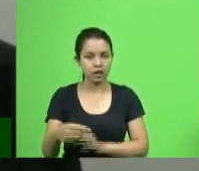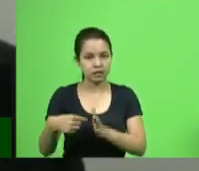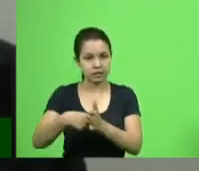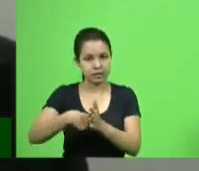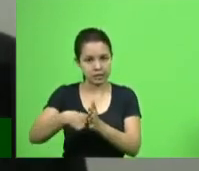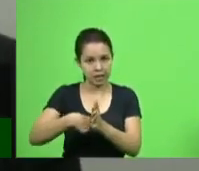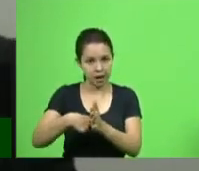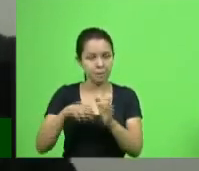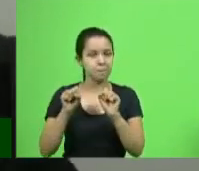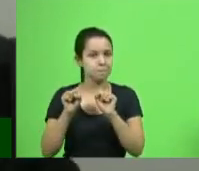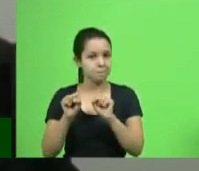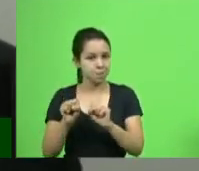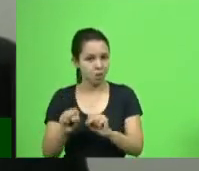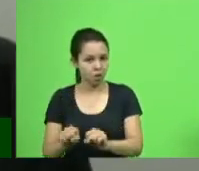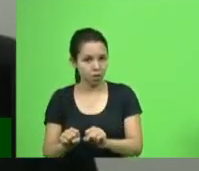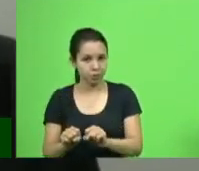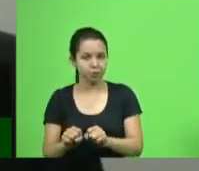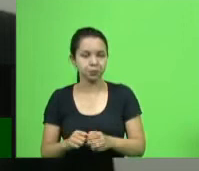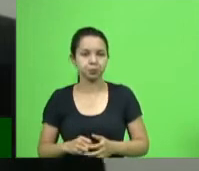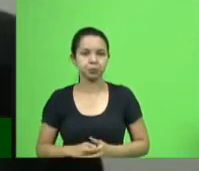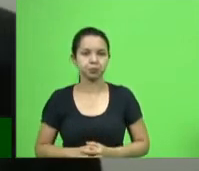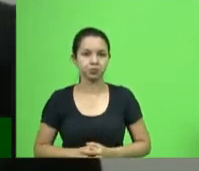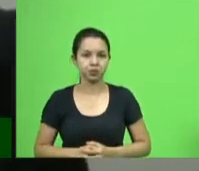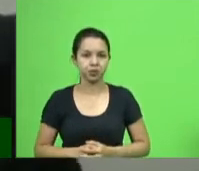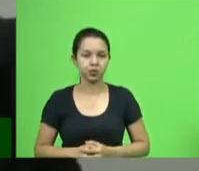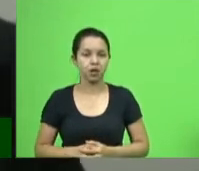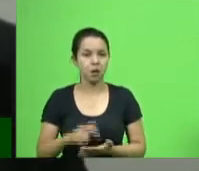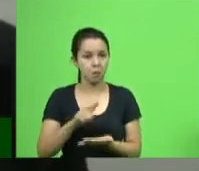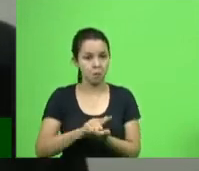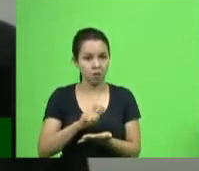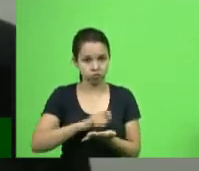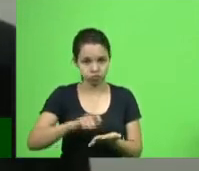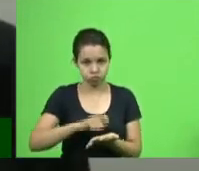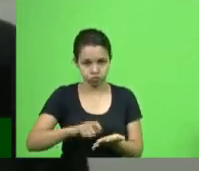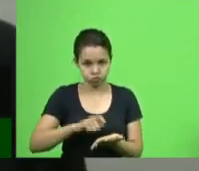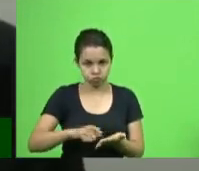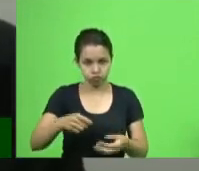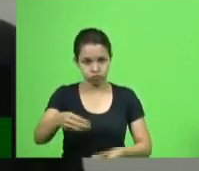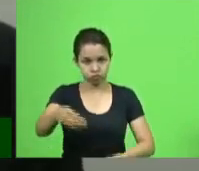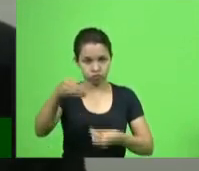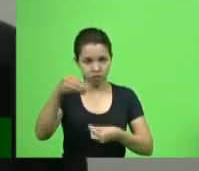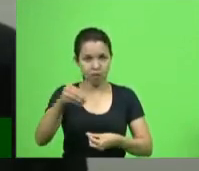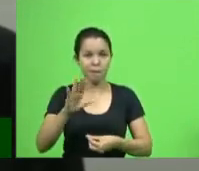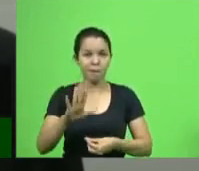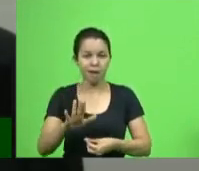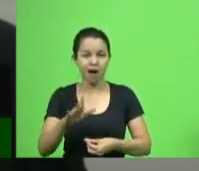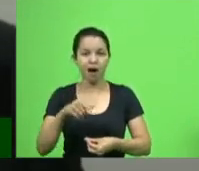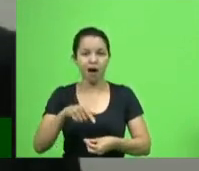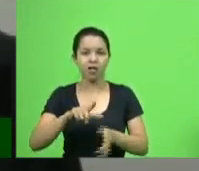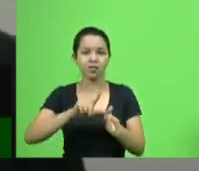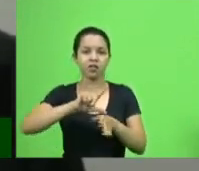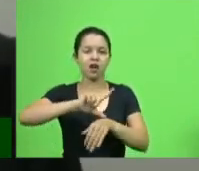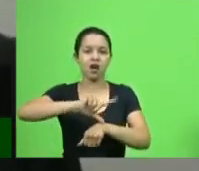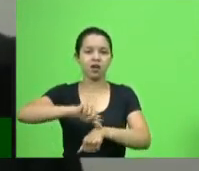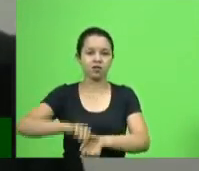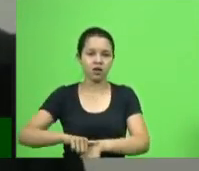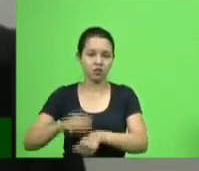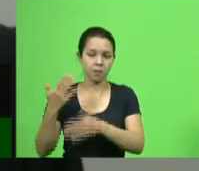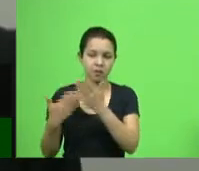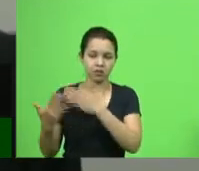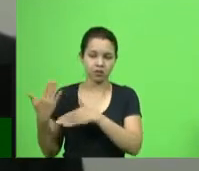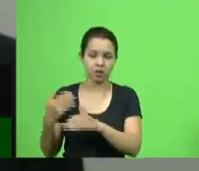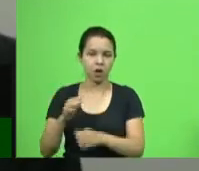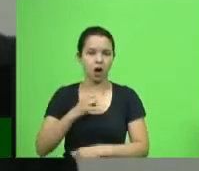receberem o laudo. Ok. Só que os laudos estão atrasados desde agosto do ano passado.